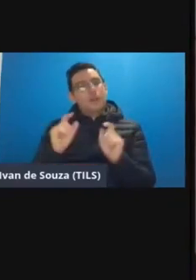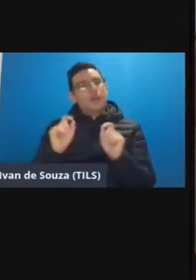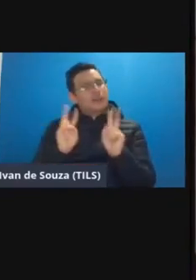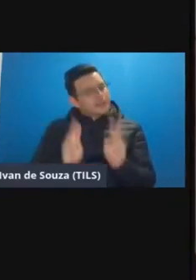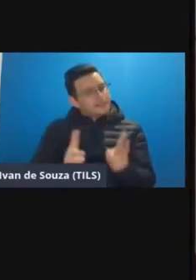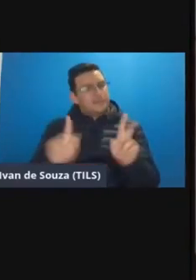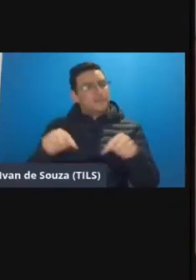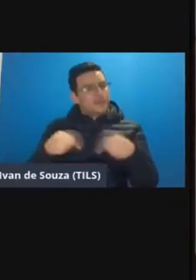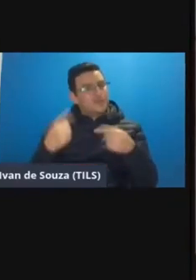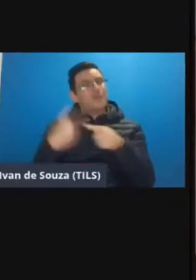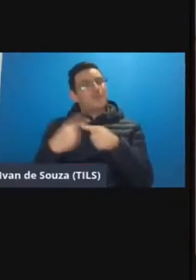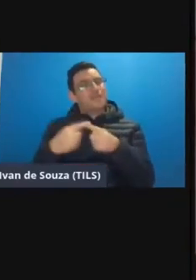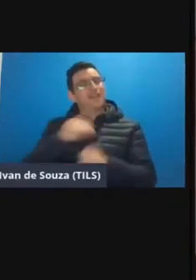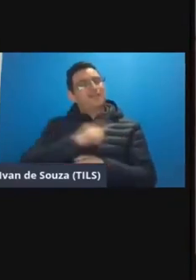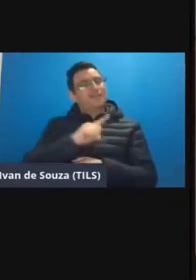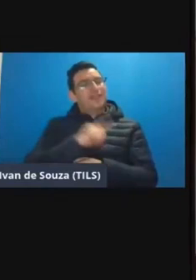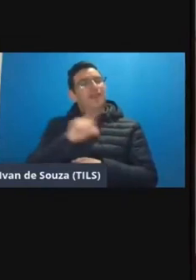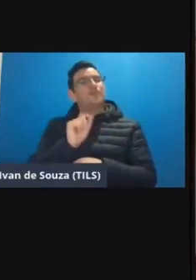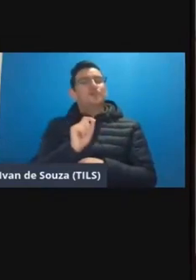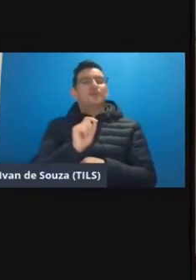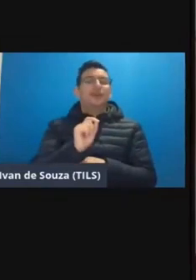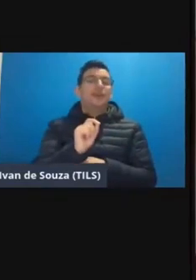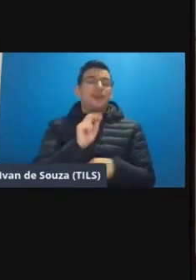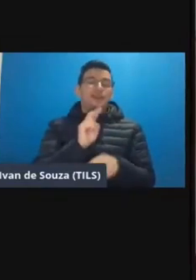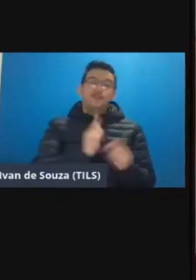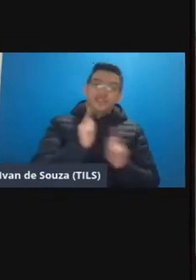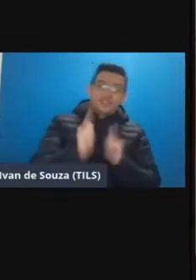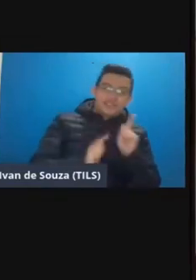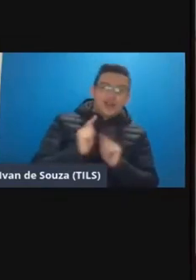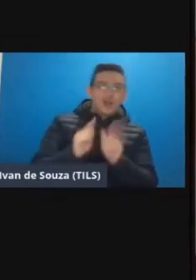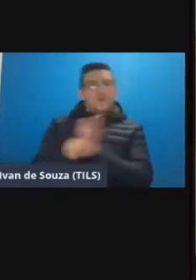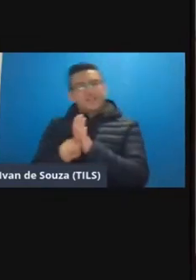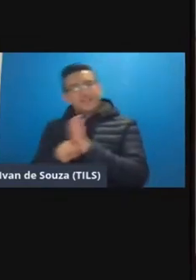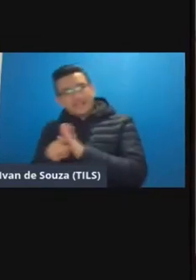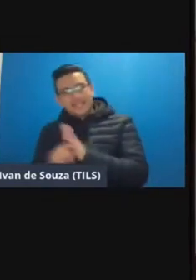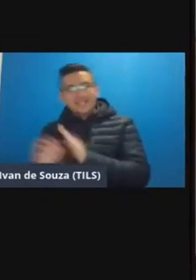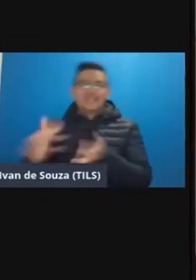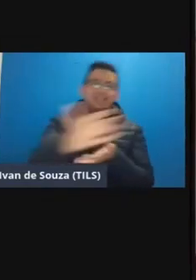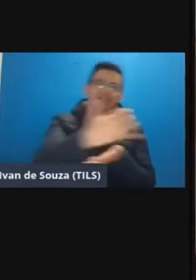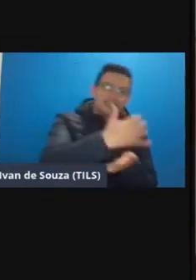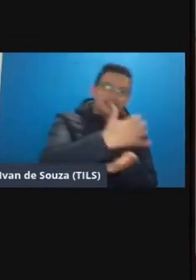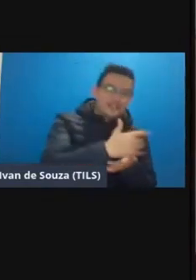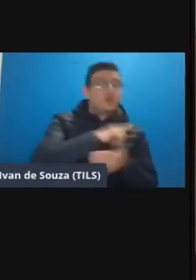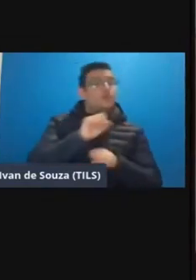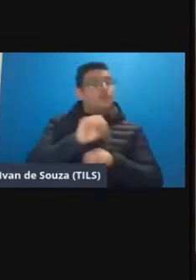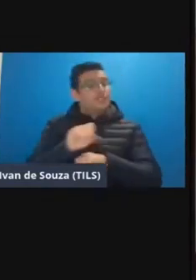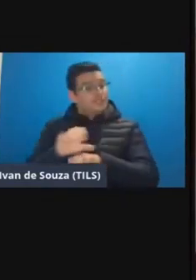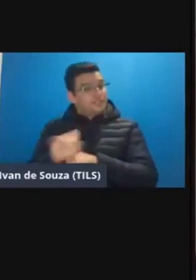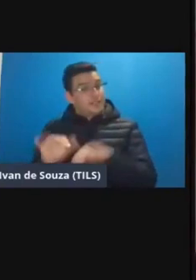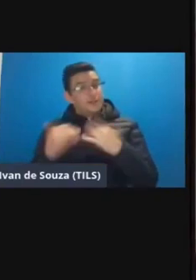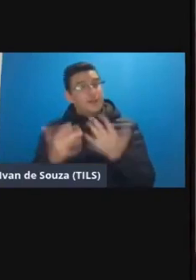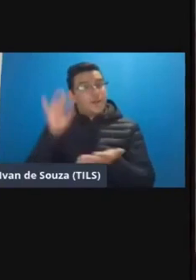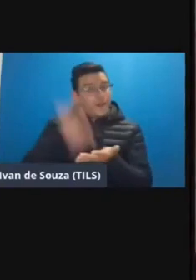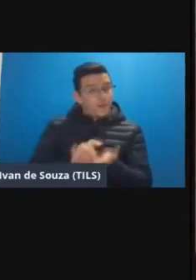sempre um desafio porque temos administração temos gestão temos pesquisa temos extensão temos ensino então